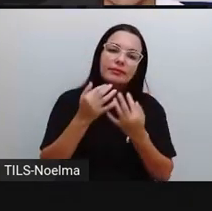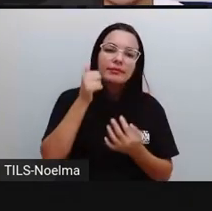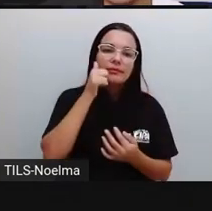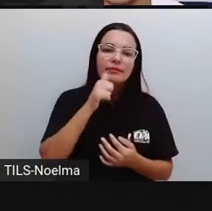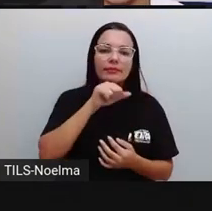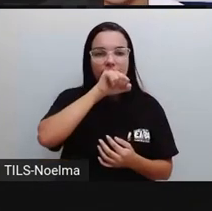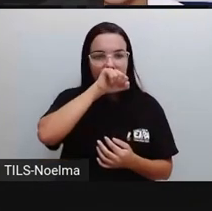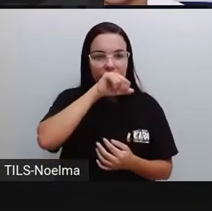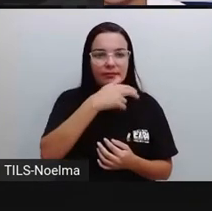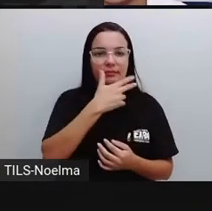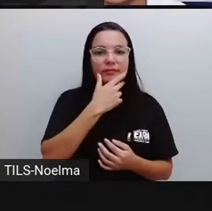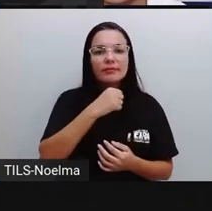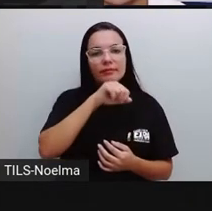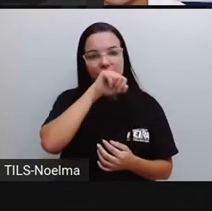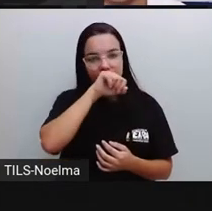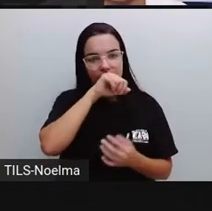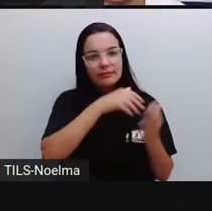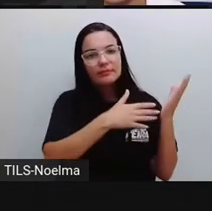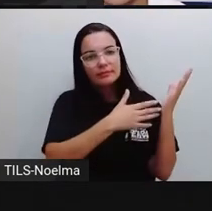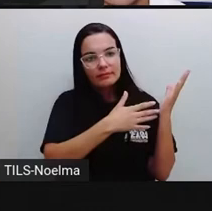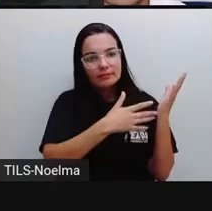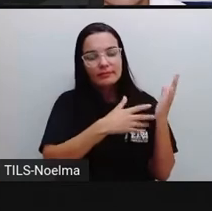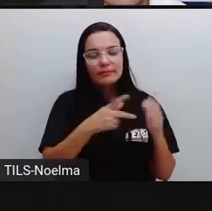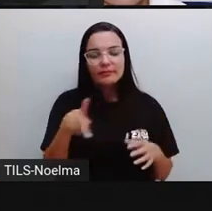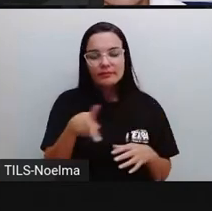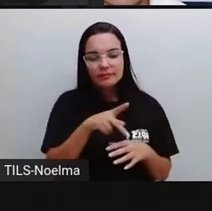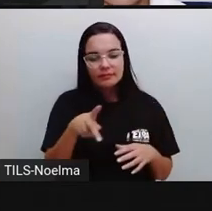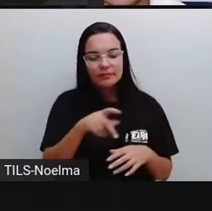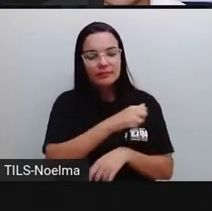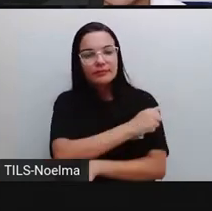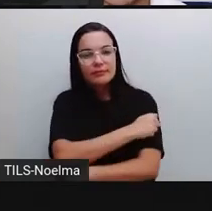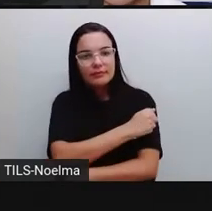são os pais, então, né? Pais, alunos e professores.